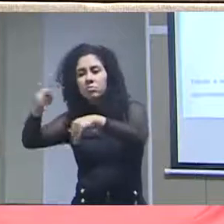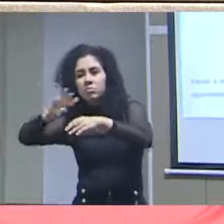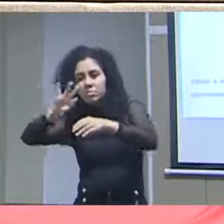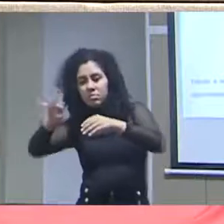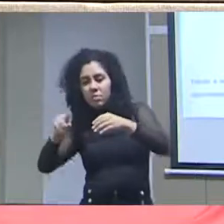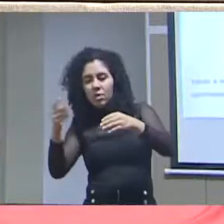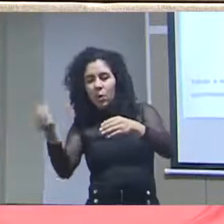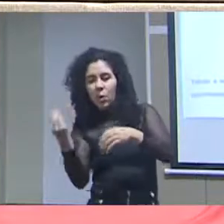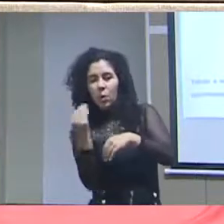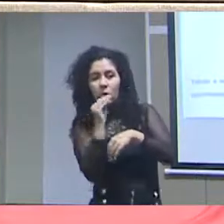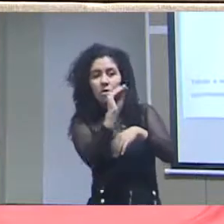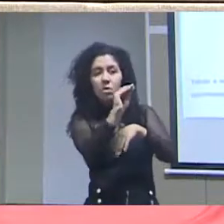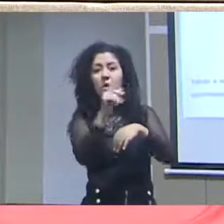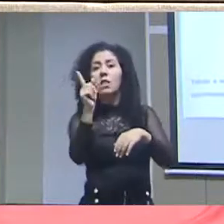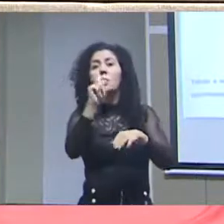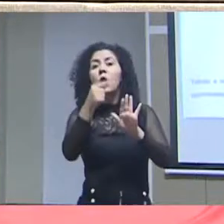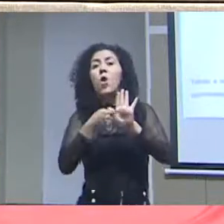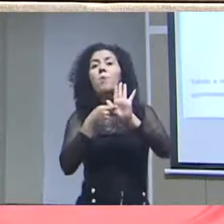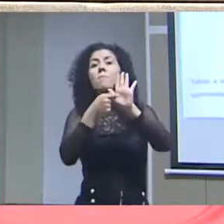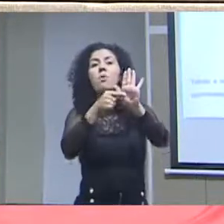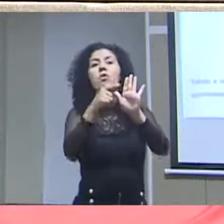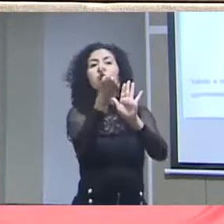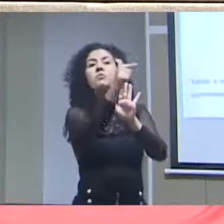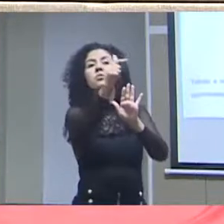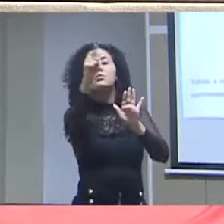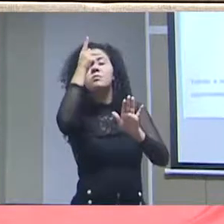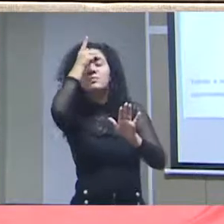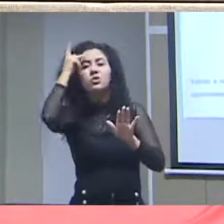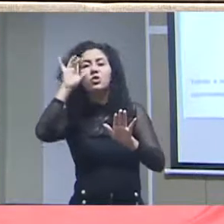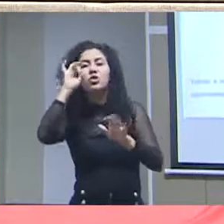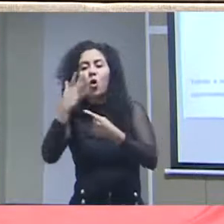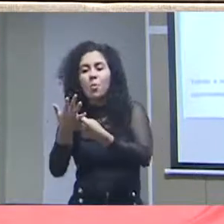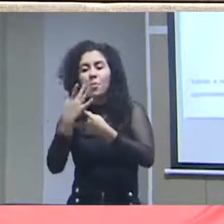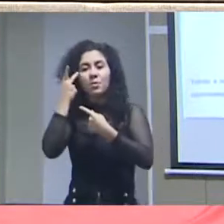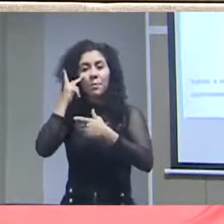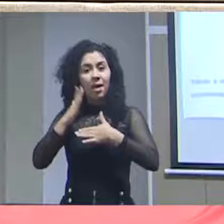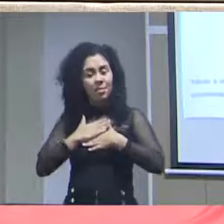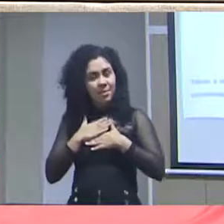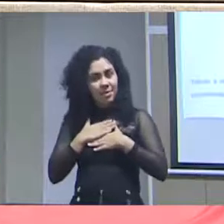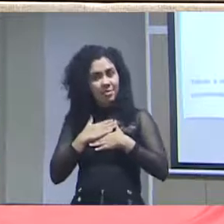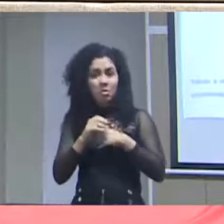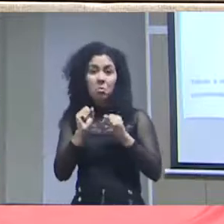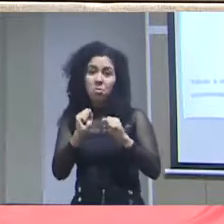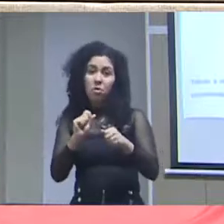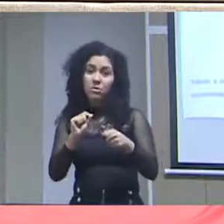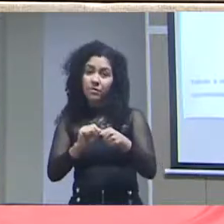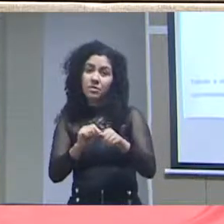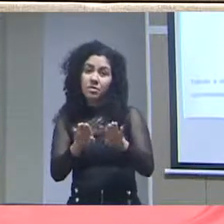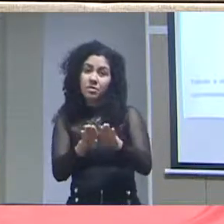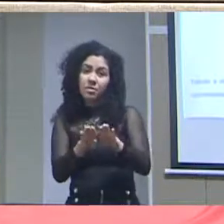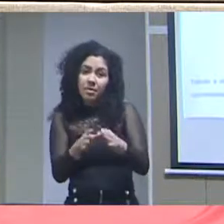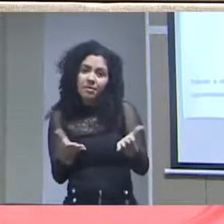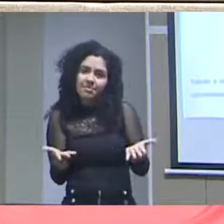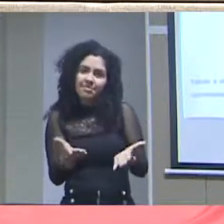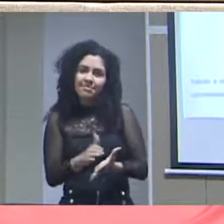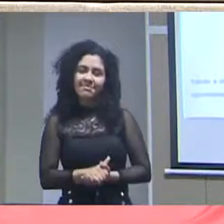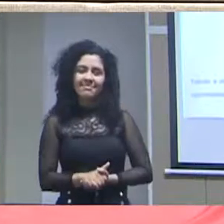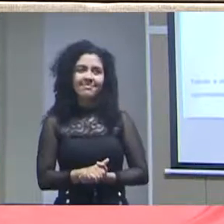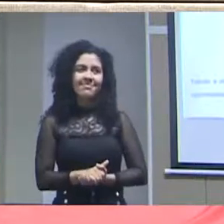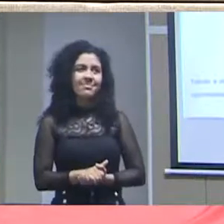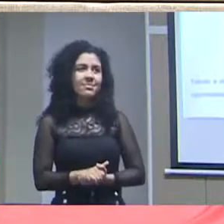mundo, e ele fala assim, naquela hora ali não mostra para os outros ônibus que eu vou pegar, só mostra para mim. Ele pode fazer isso com dados abertos.